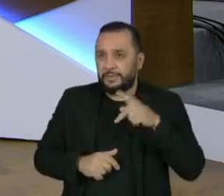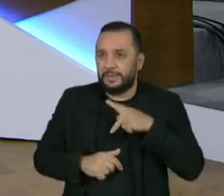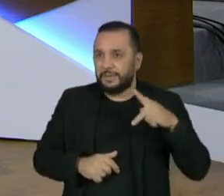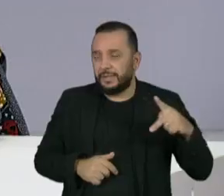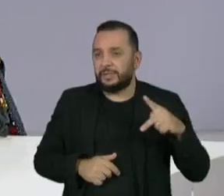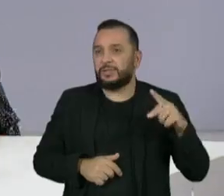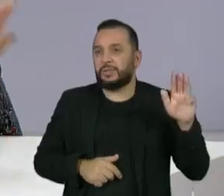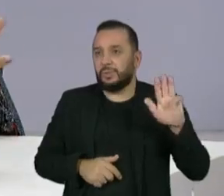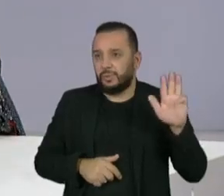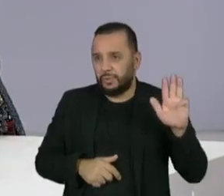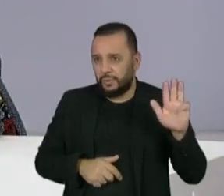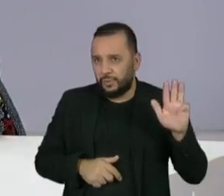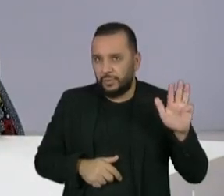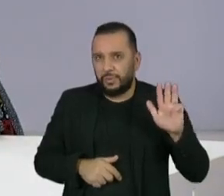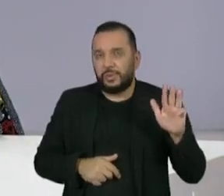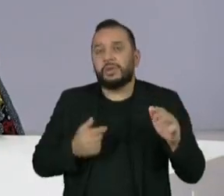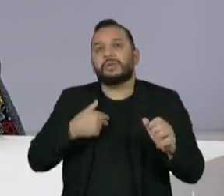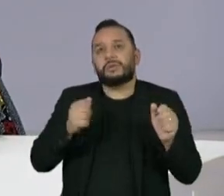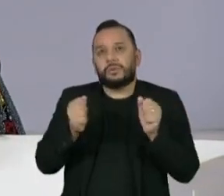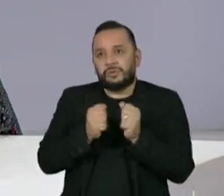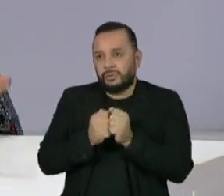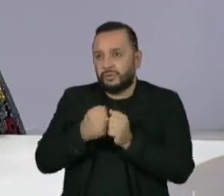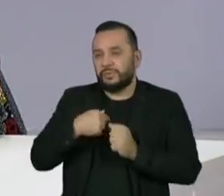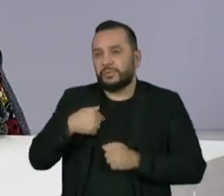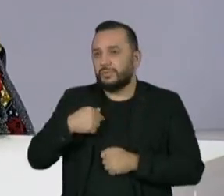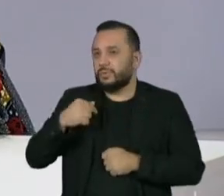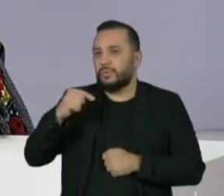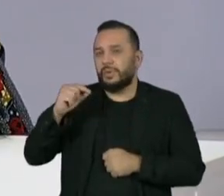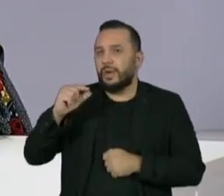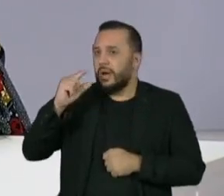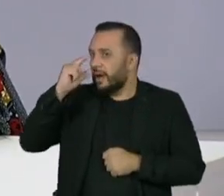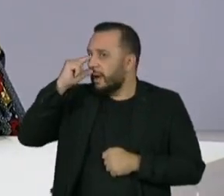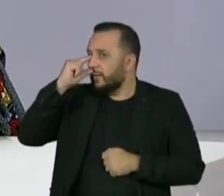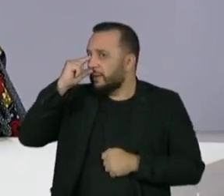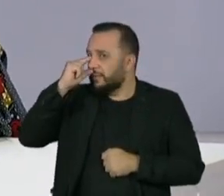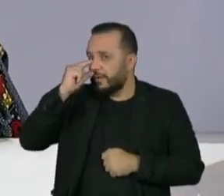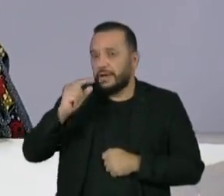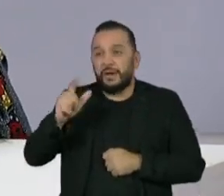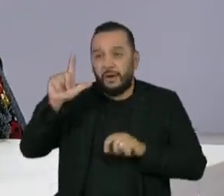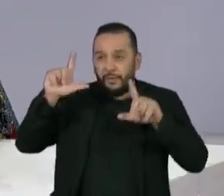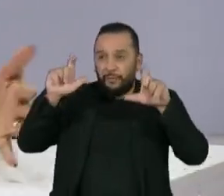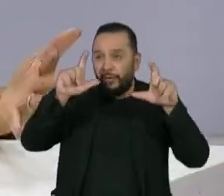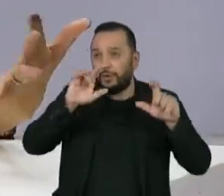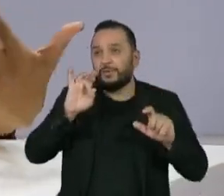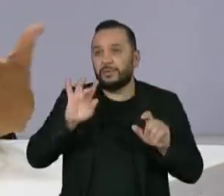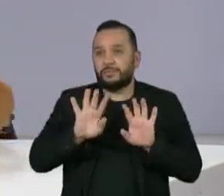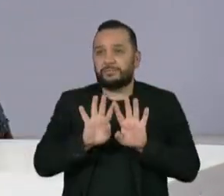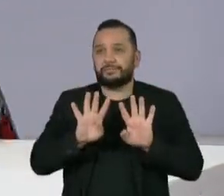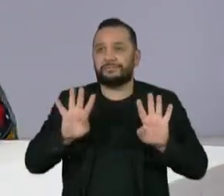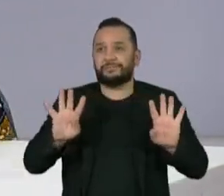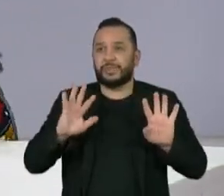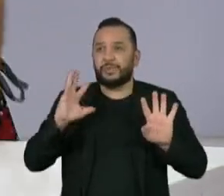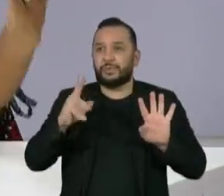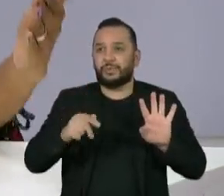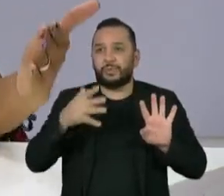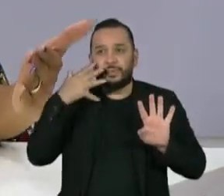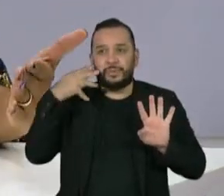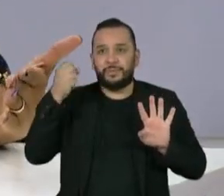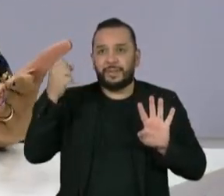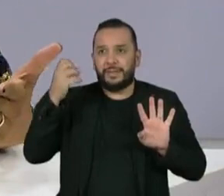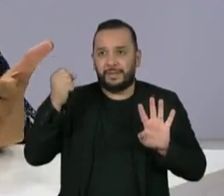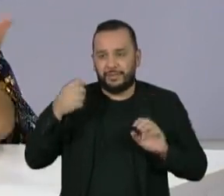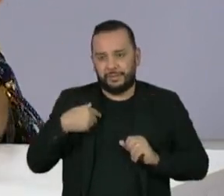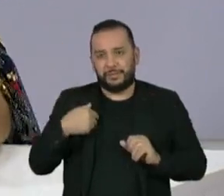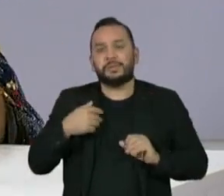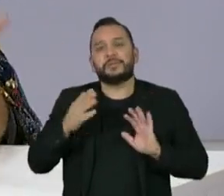acompanhado do seu possível vice-gerado Alckmin, composta apenas por pessoas brancas. A gente vê na América Latina um avanço para uma